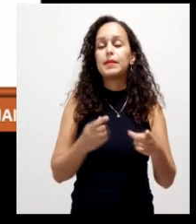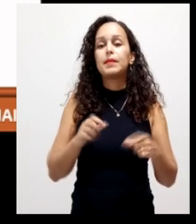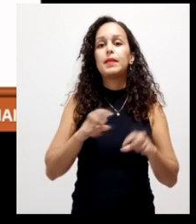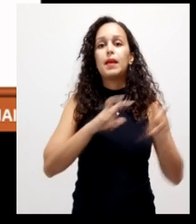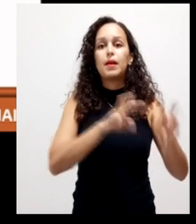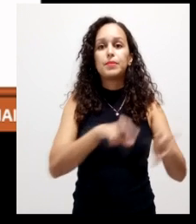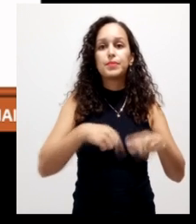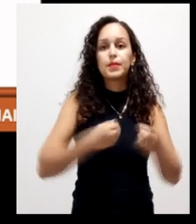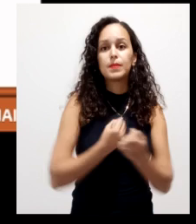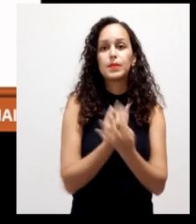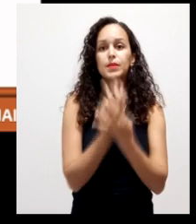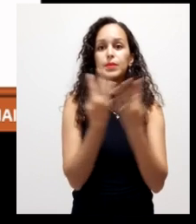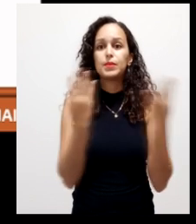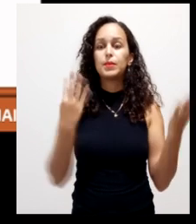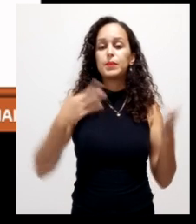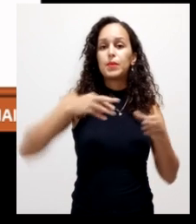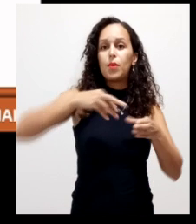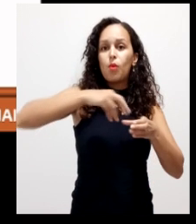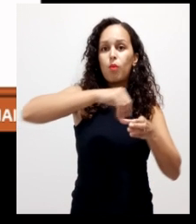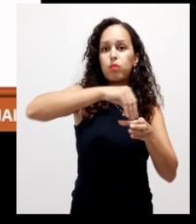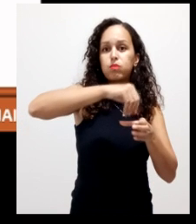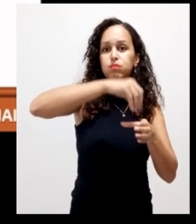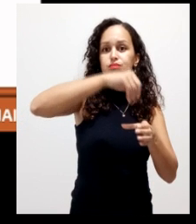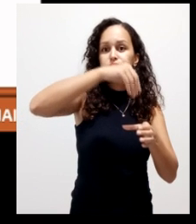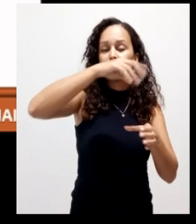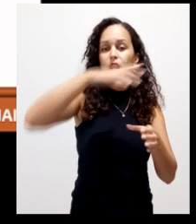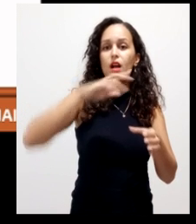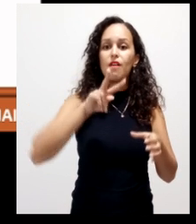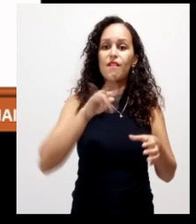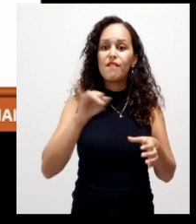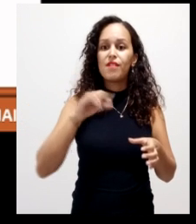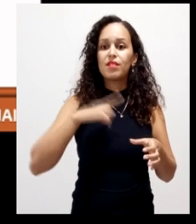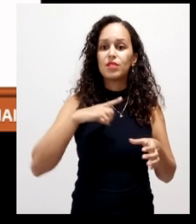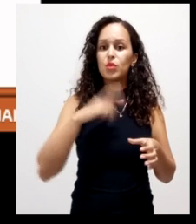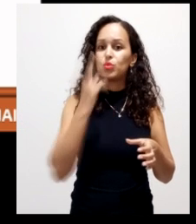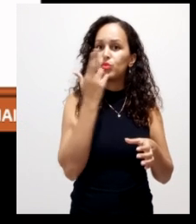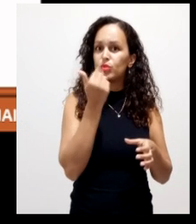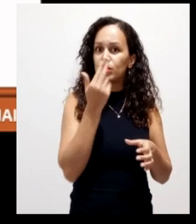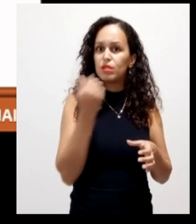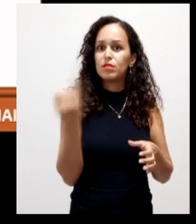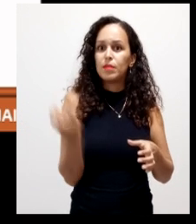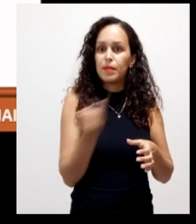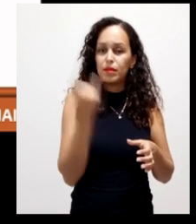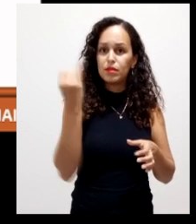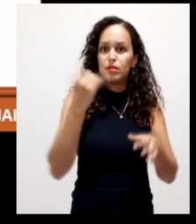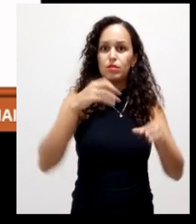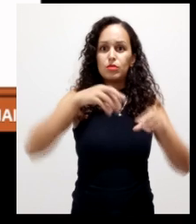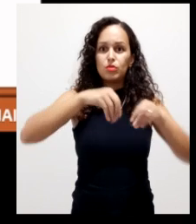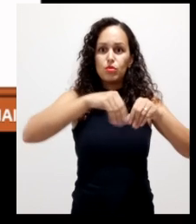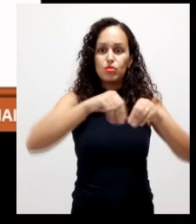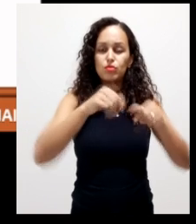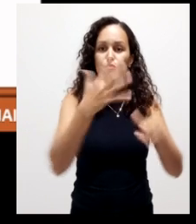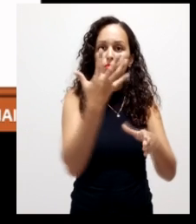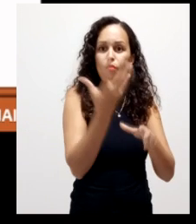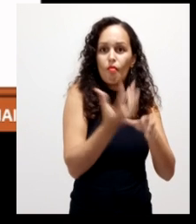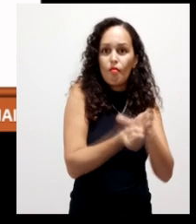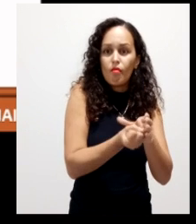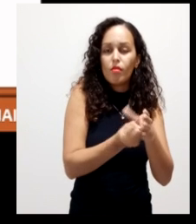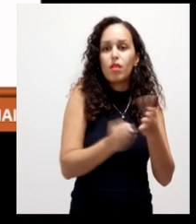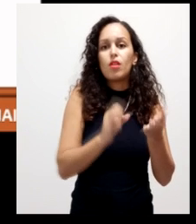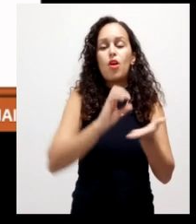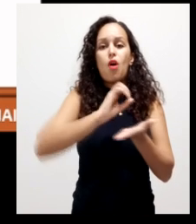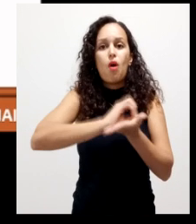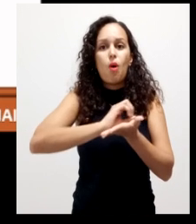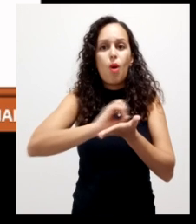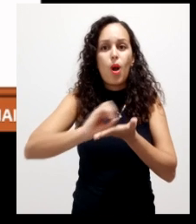esse composto gerado ele vai ter uma quantidade considerável de nutrientes que será retornado no solo na forma mineral e